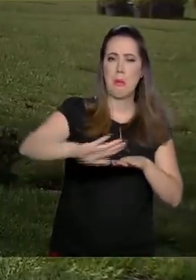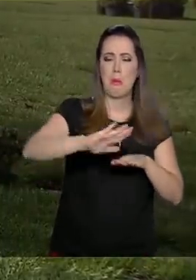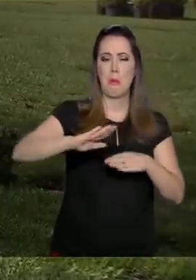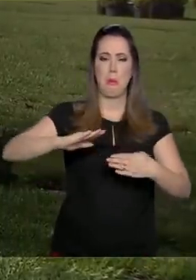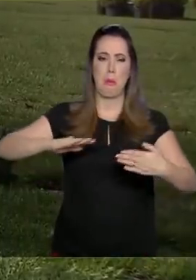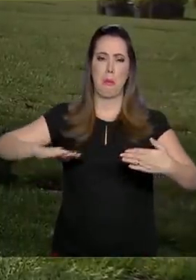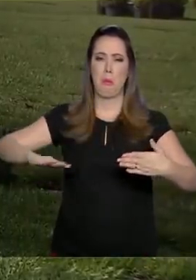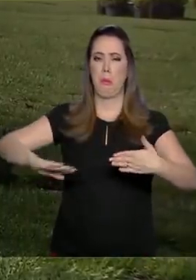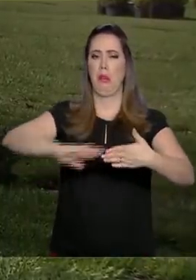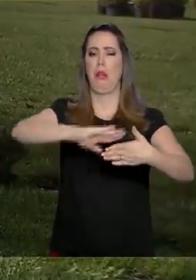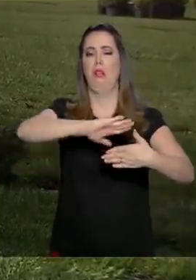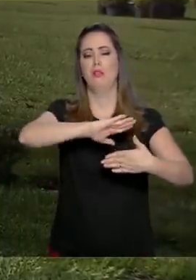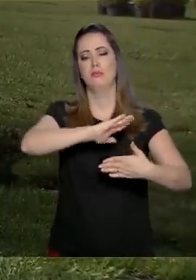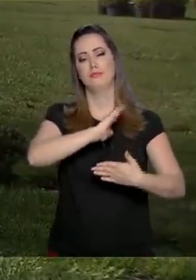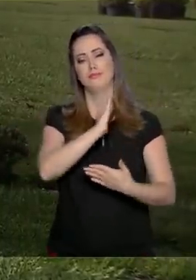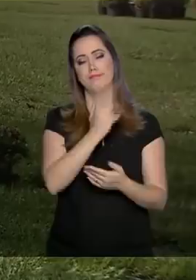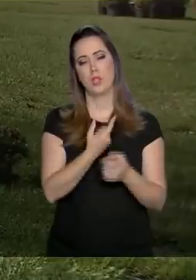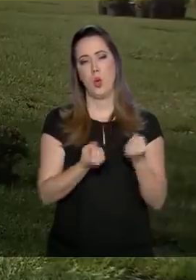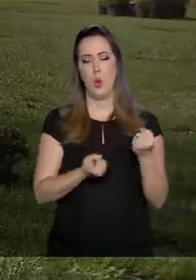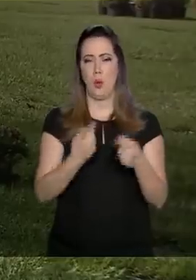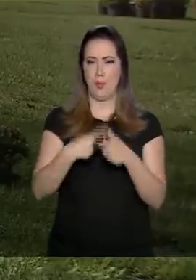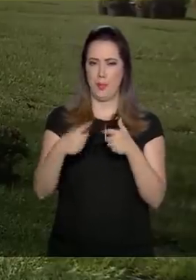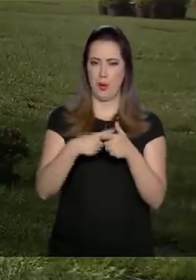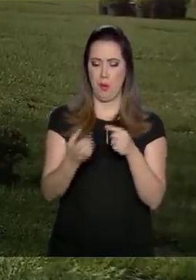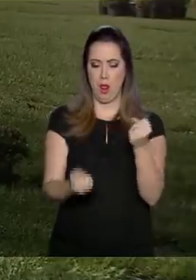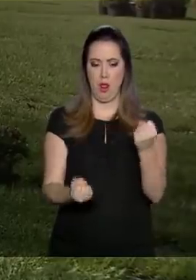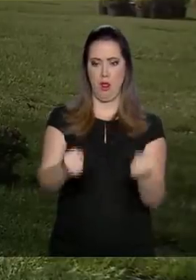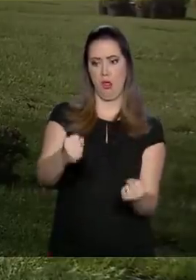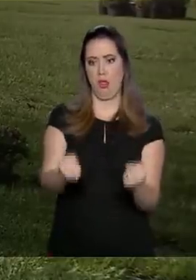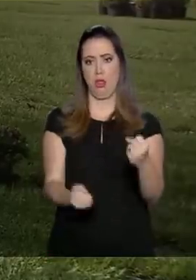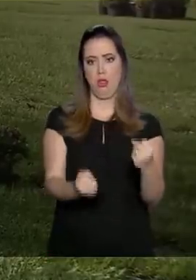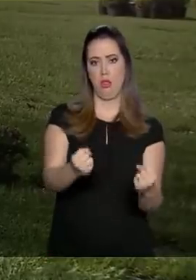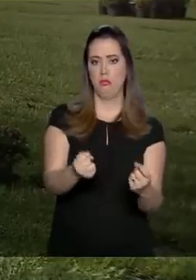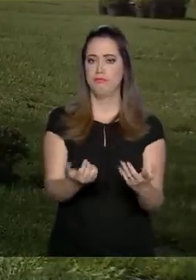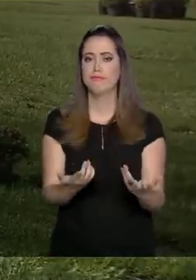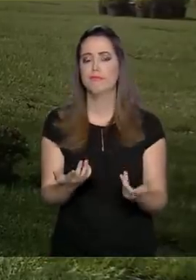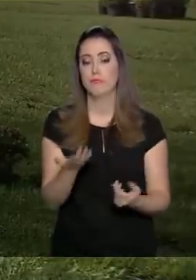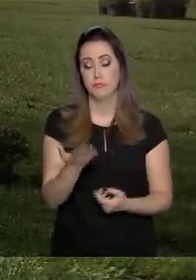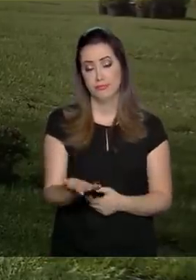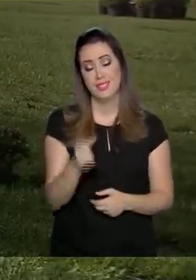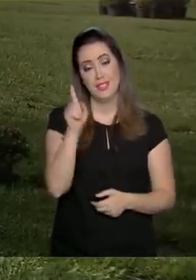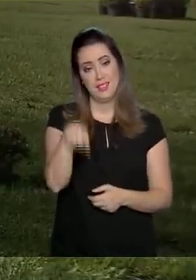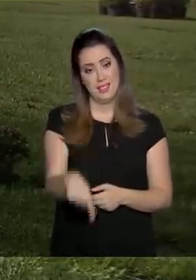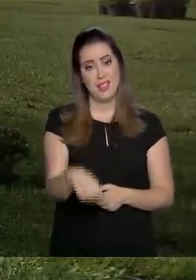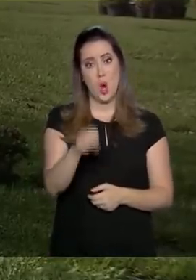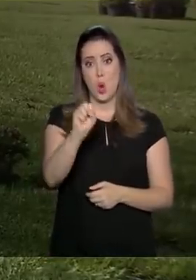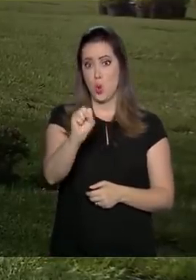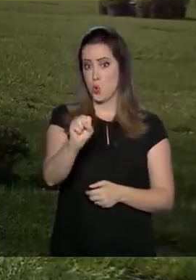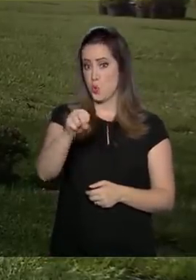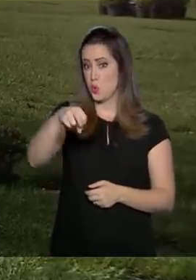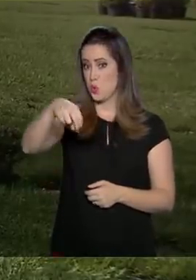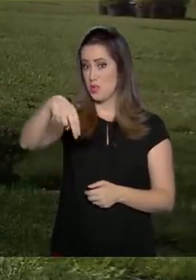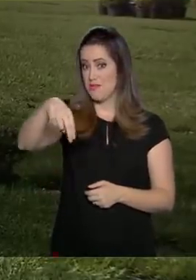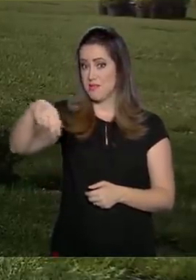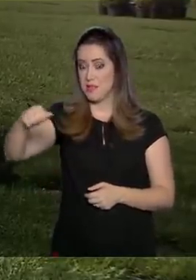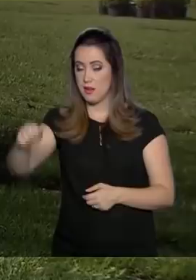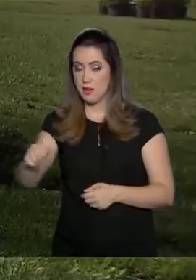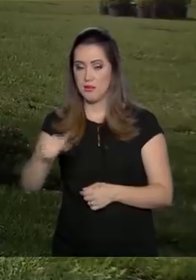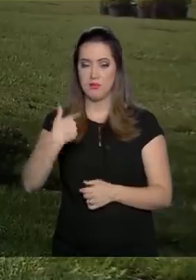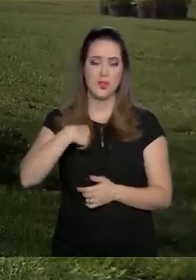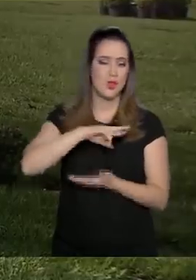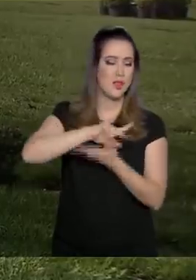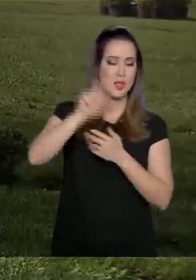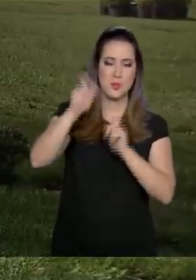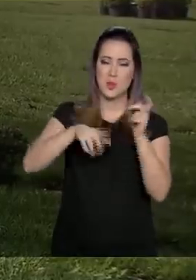virtude de um problema na barra de direção do carro que ele dirigia. O campeão mundial deixou fãs em todo o mundo,